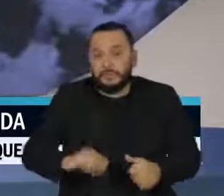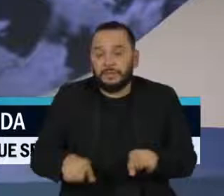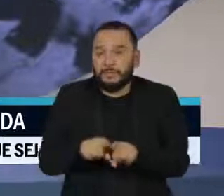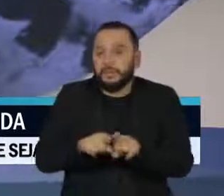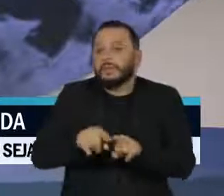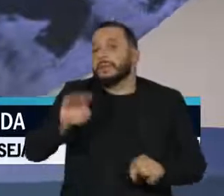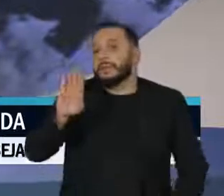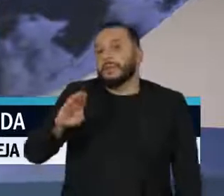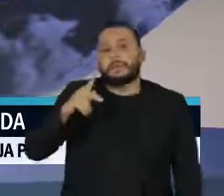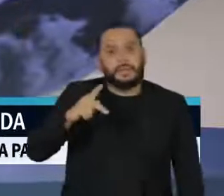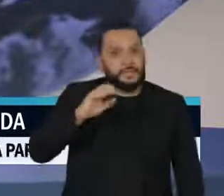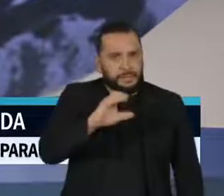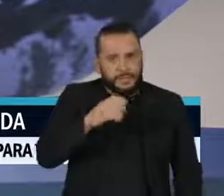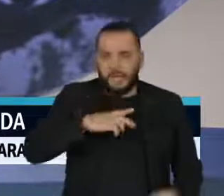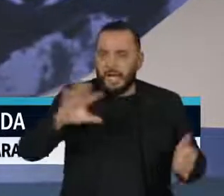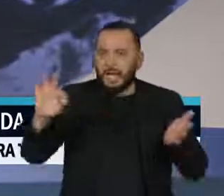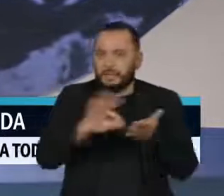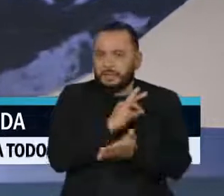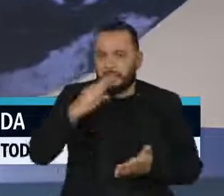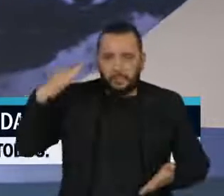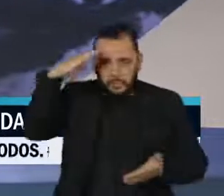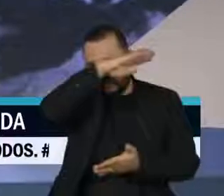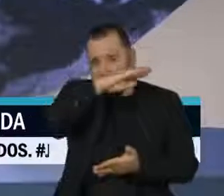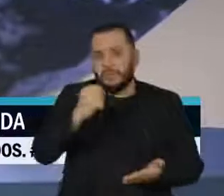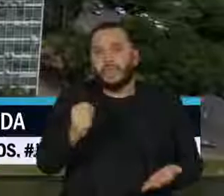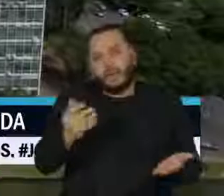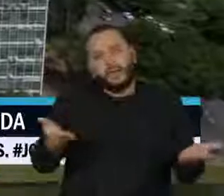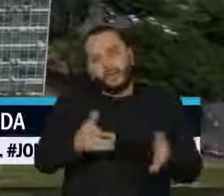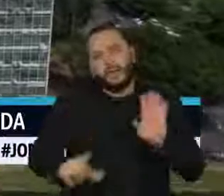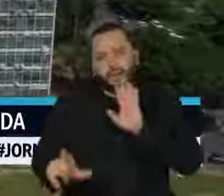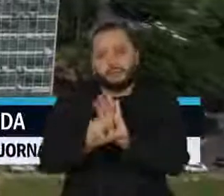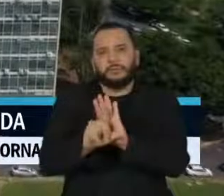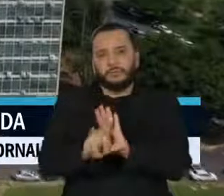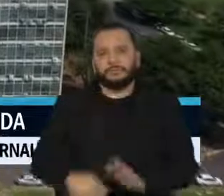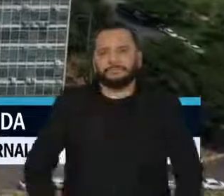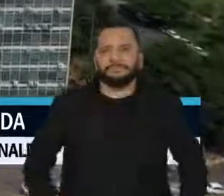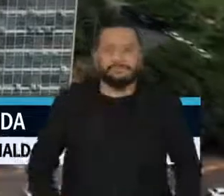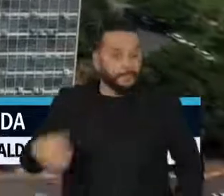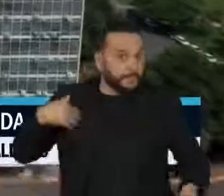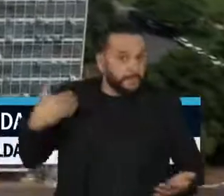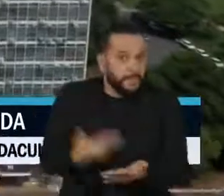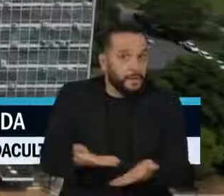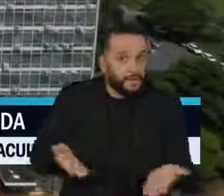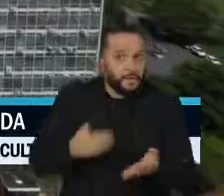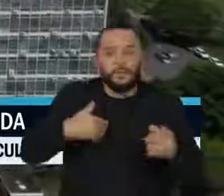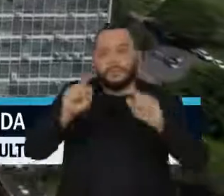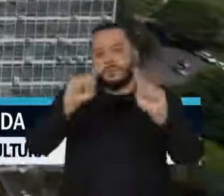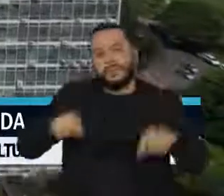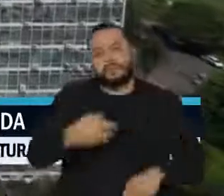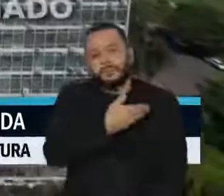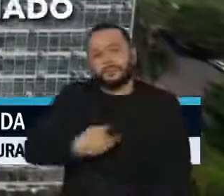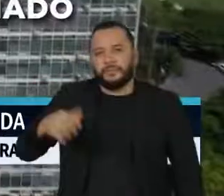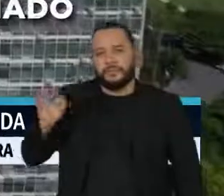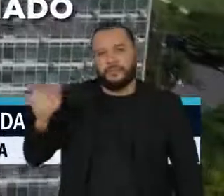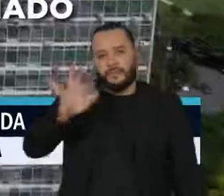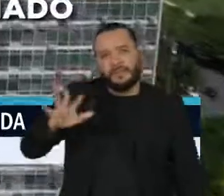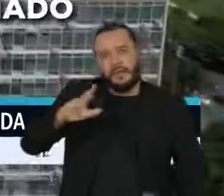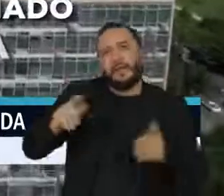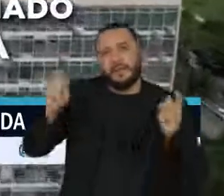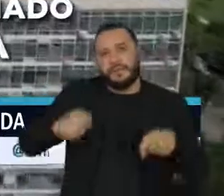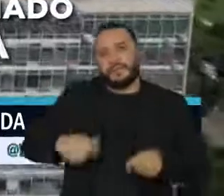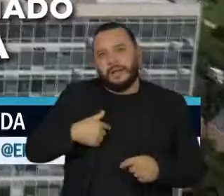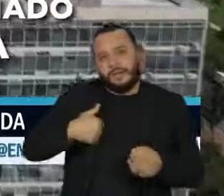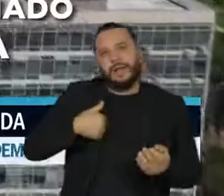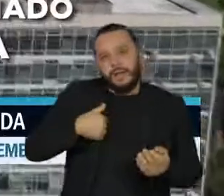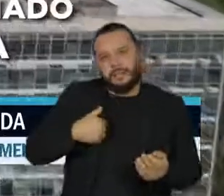foi sancionado pelo presidente Jair Bolsonaro e virou lei. Até agora, os servidores públicos federais podiam comprometer até